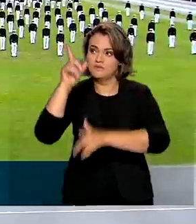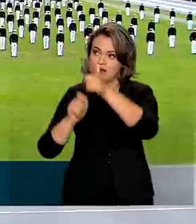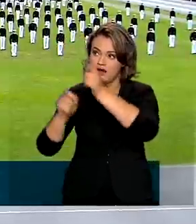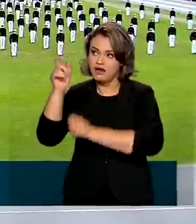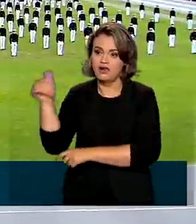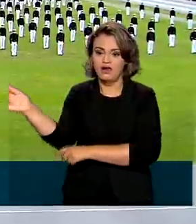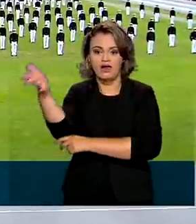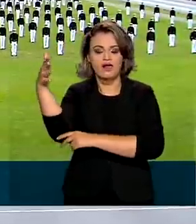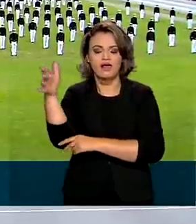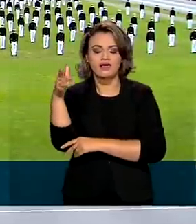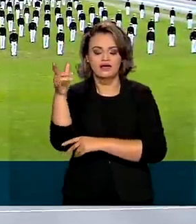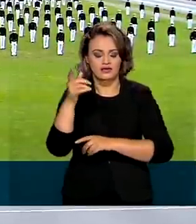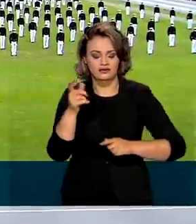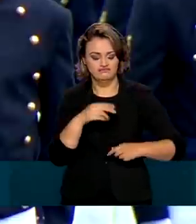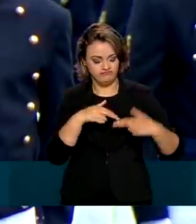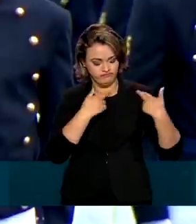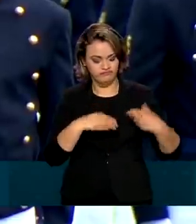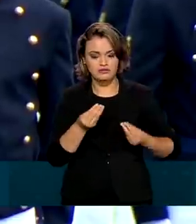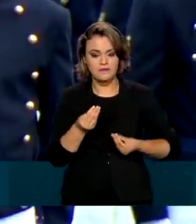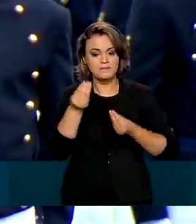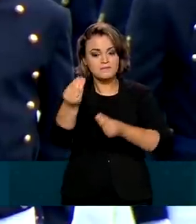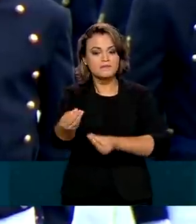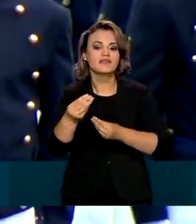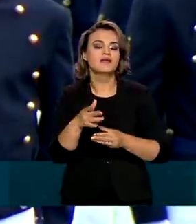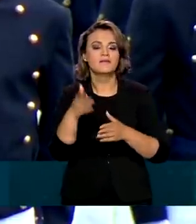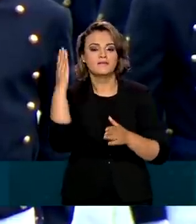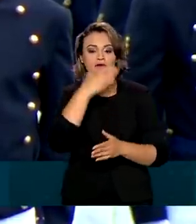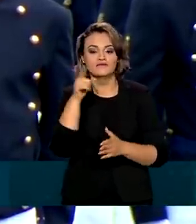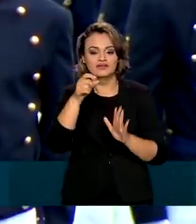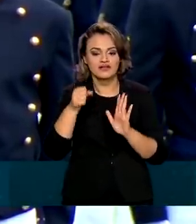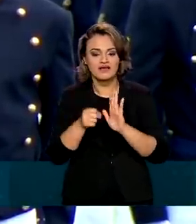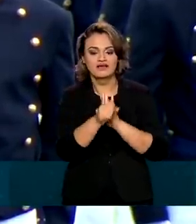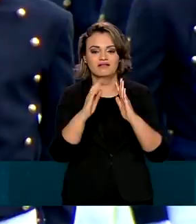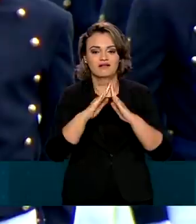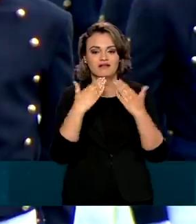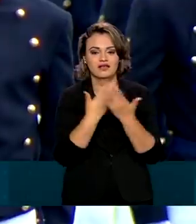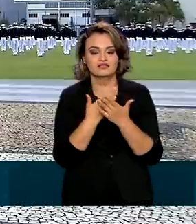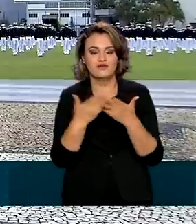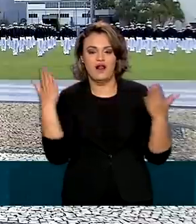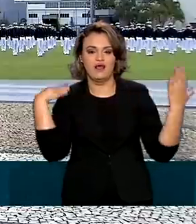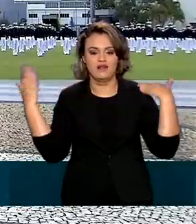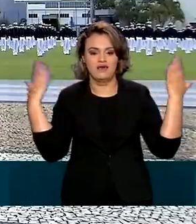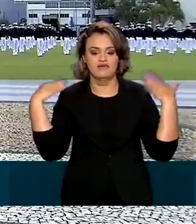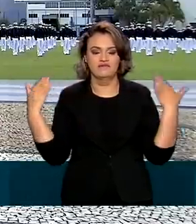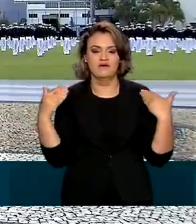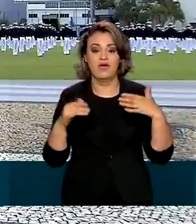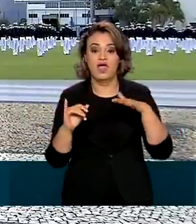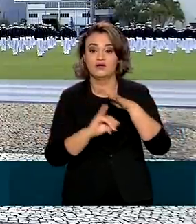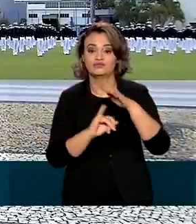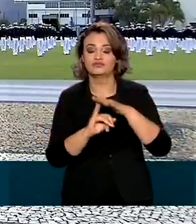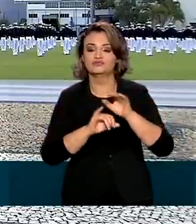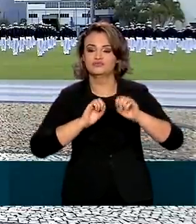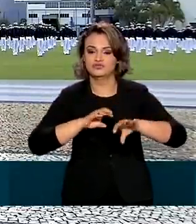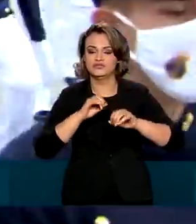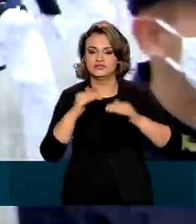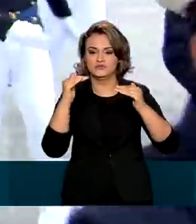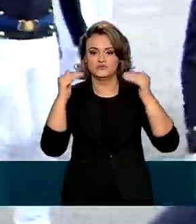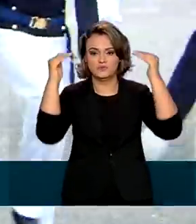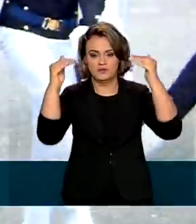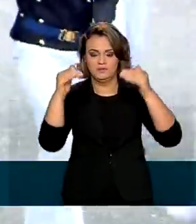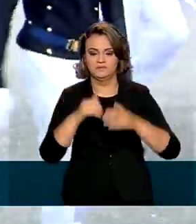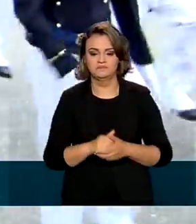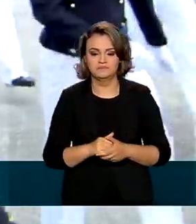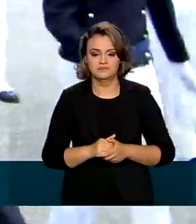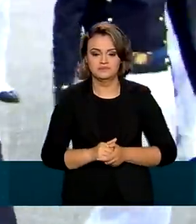bandeira e entrega de espadins marca a entrada dos alunos na Escola Naval, instituição de ensino superior da